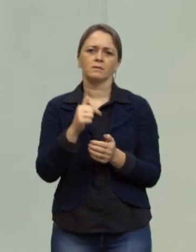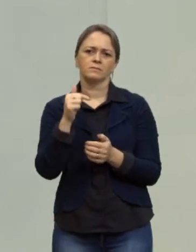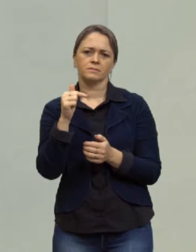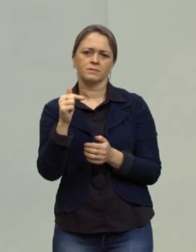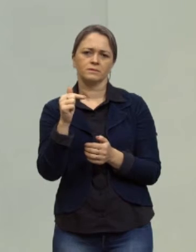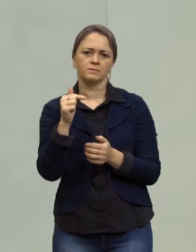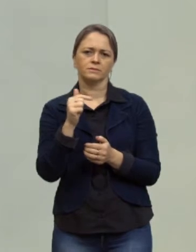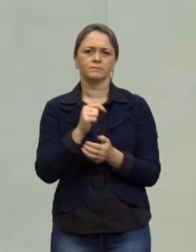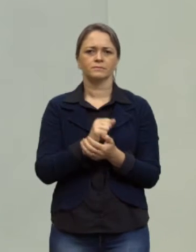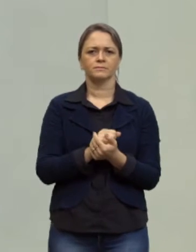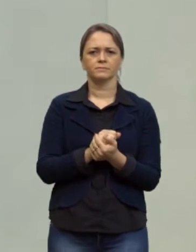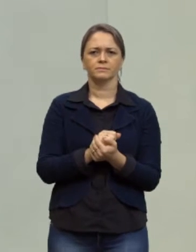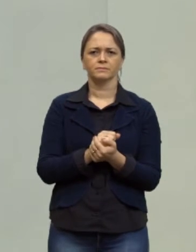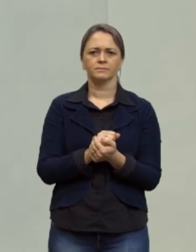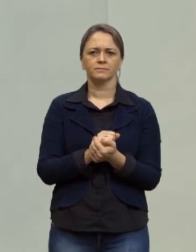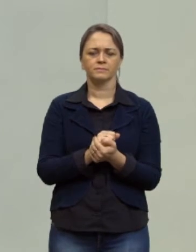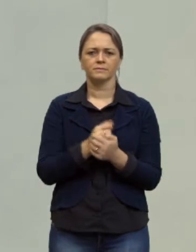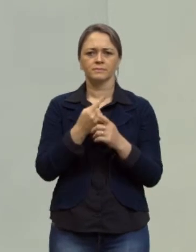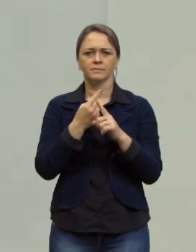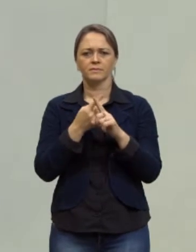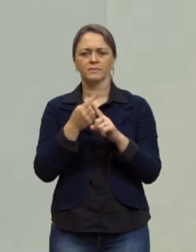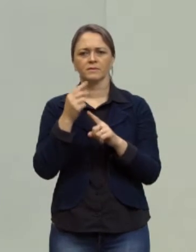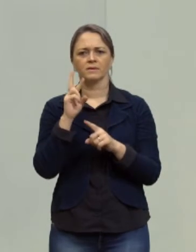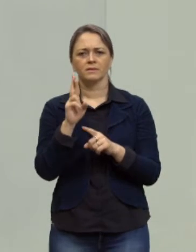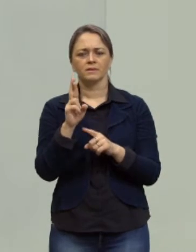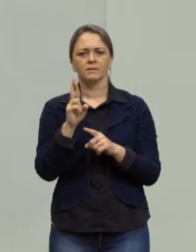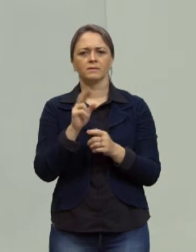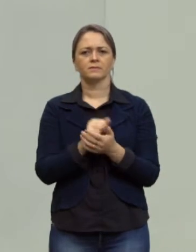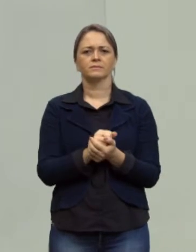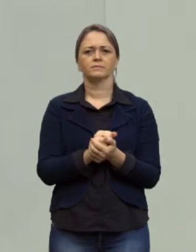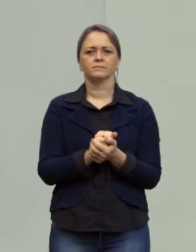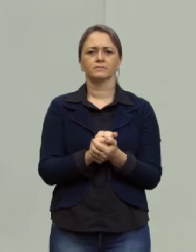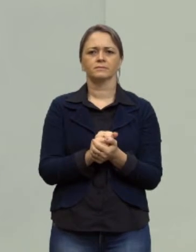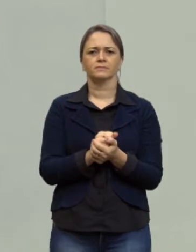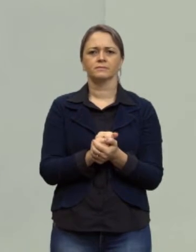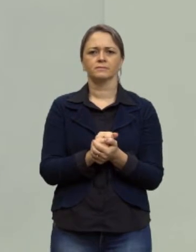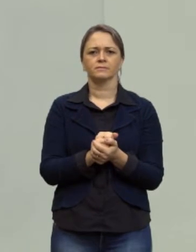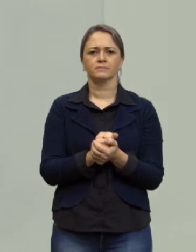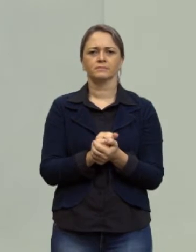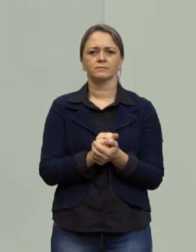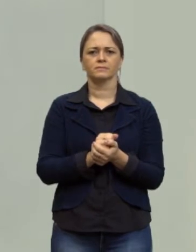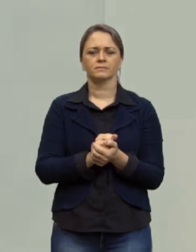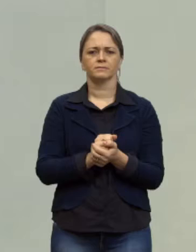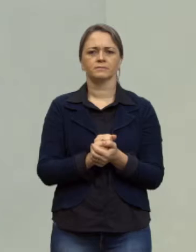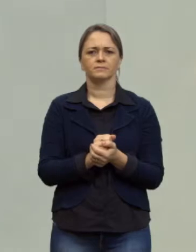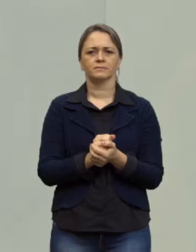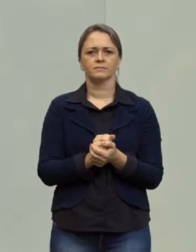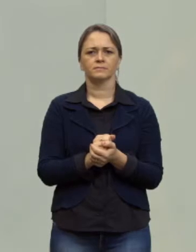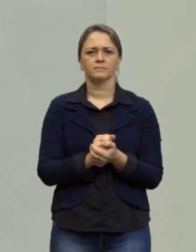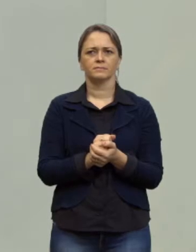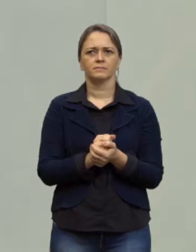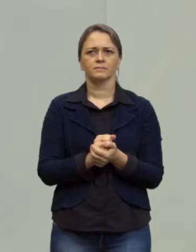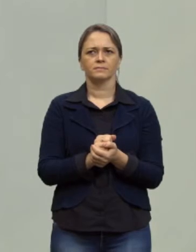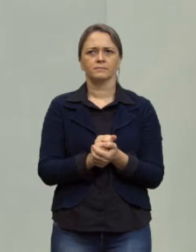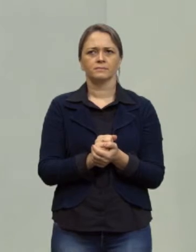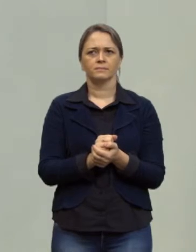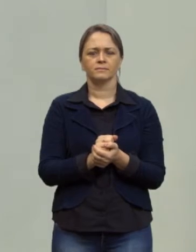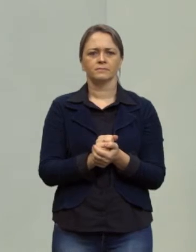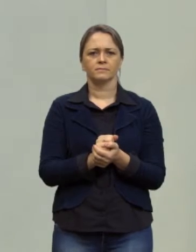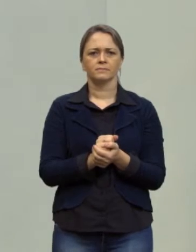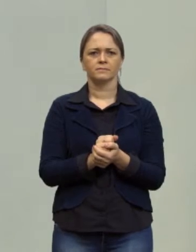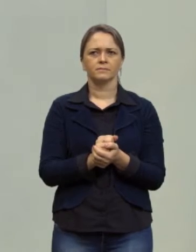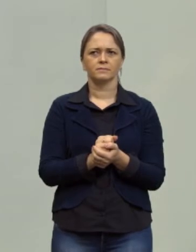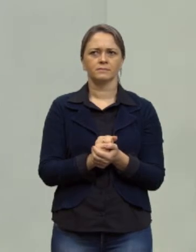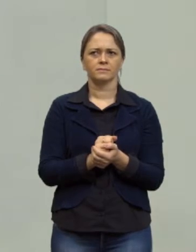sete vezes a razão que é R certo? O que nós vamos fazer? Nós vamos descobrir